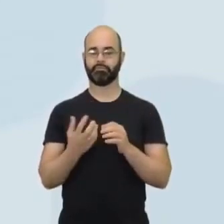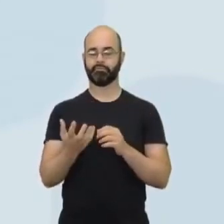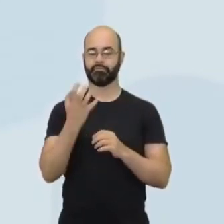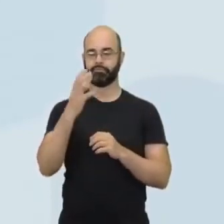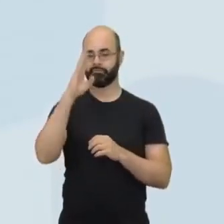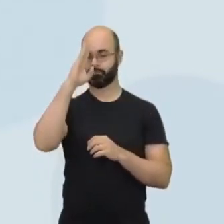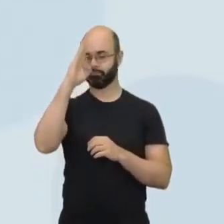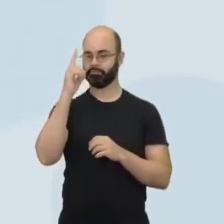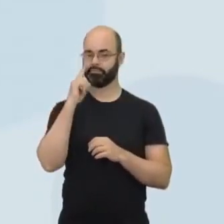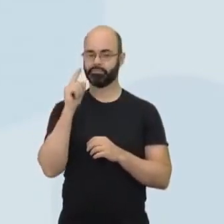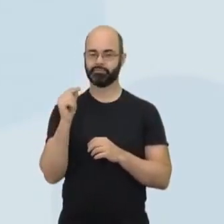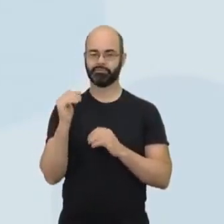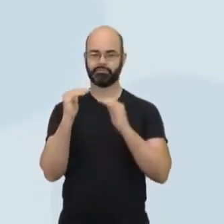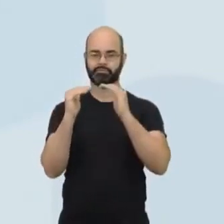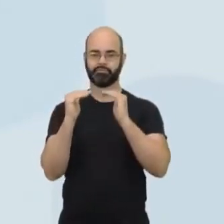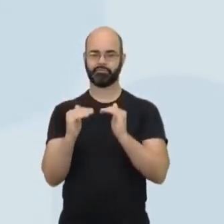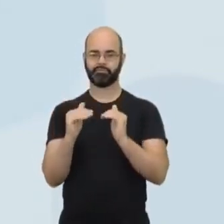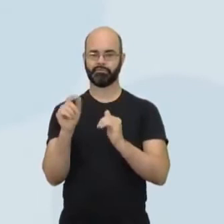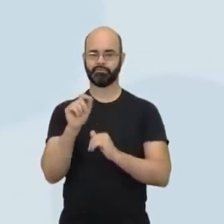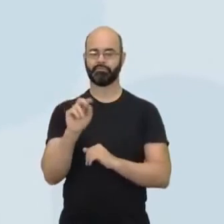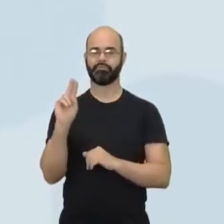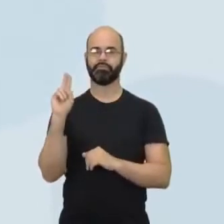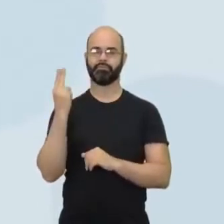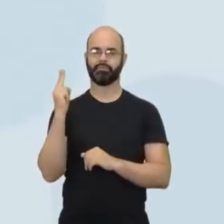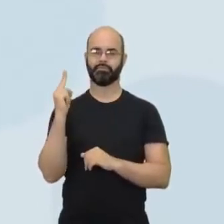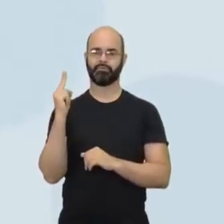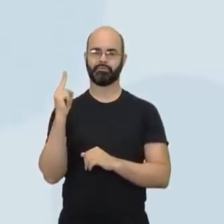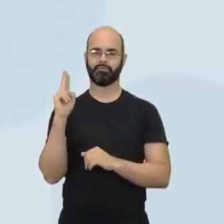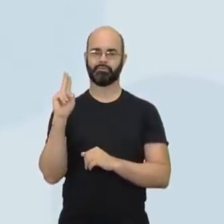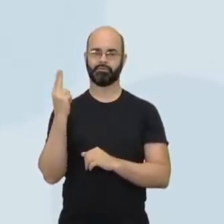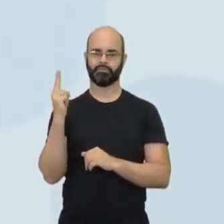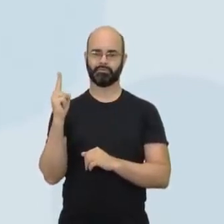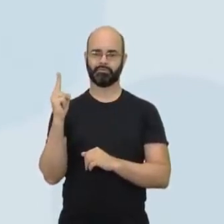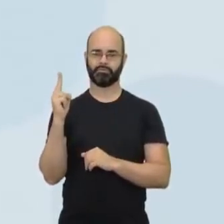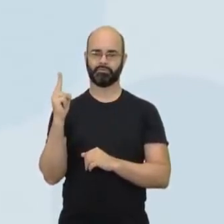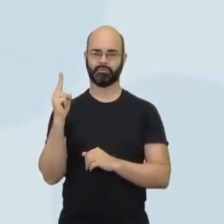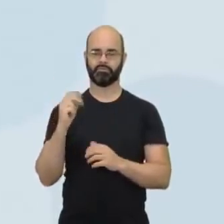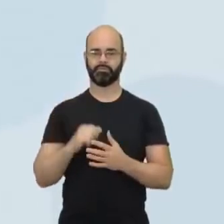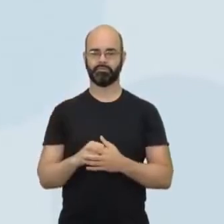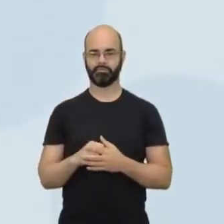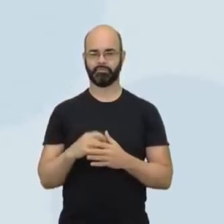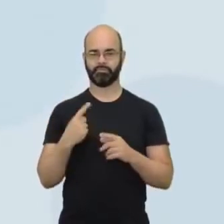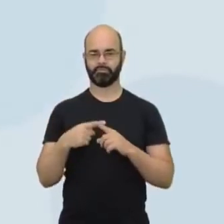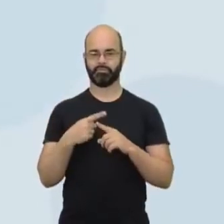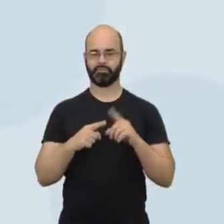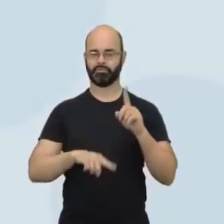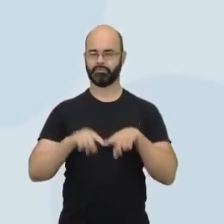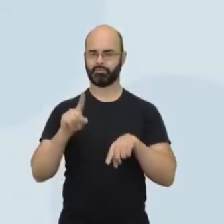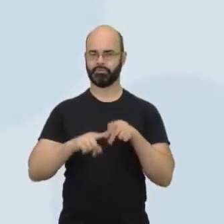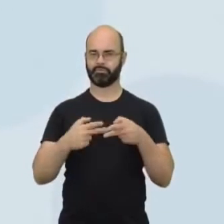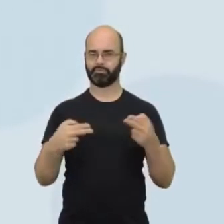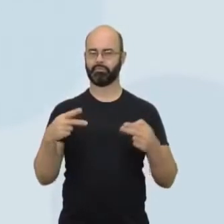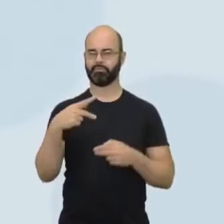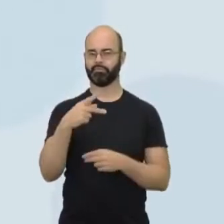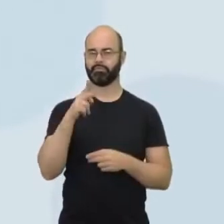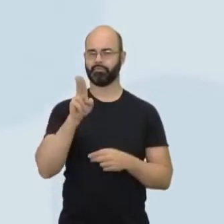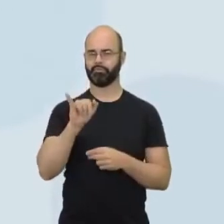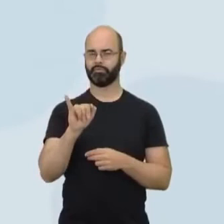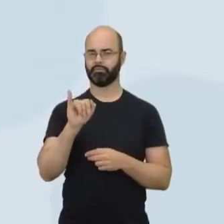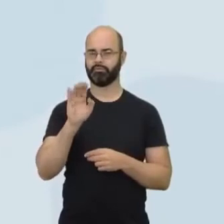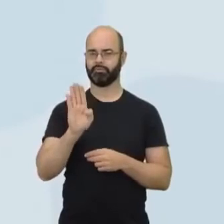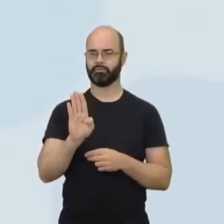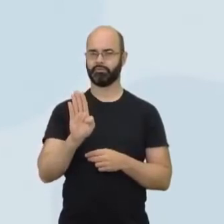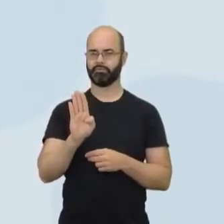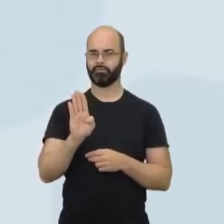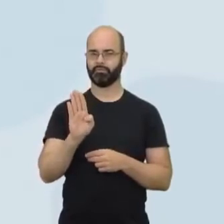nosso vizinho, o Uruguai, né? Que boa parte aí do seu produto interno bruto está